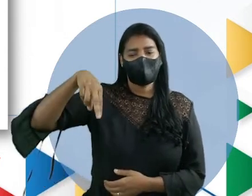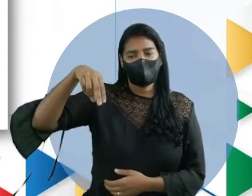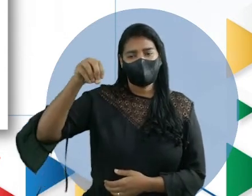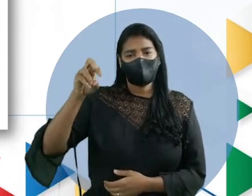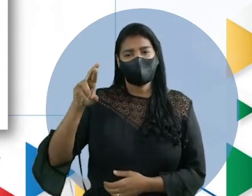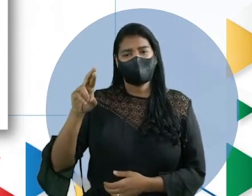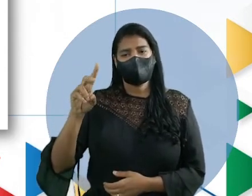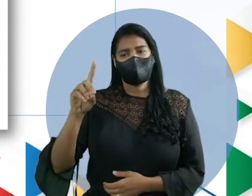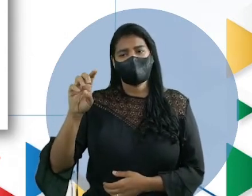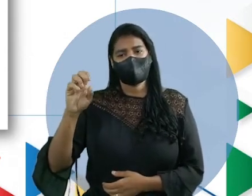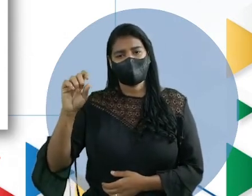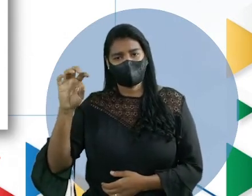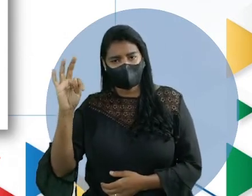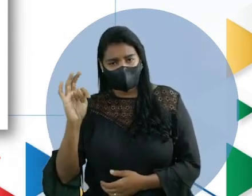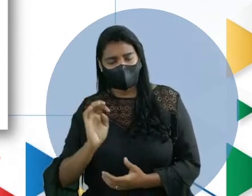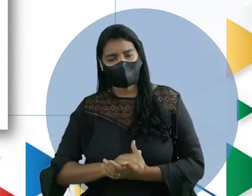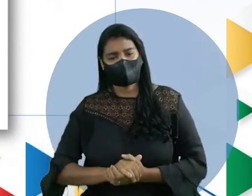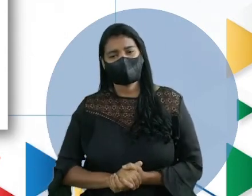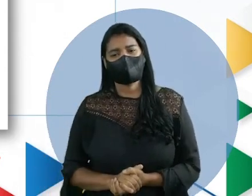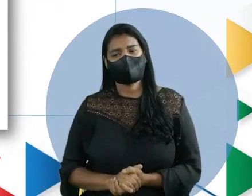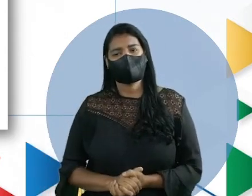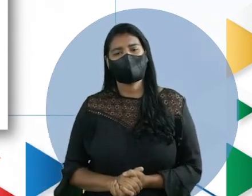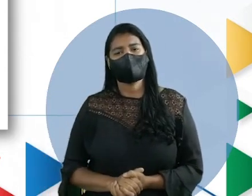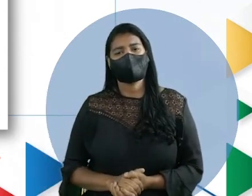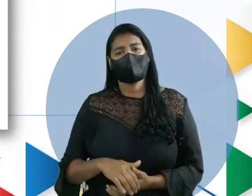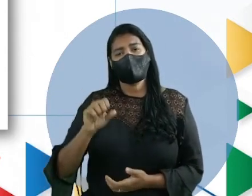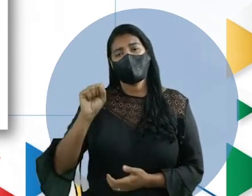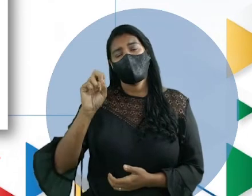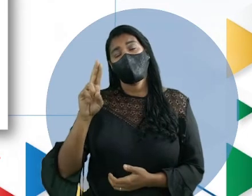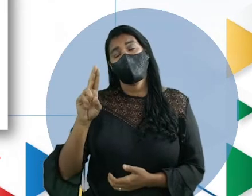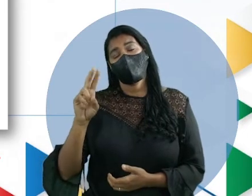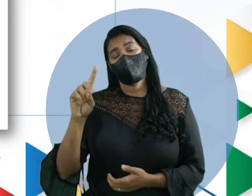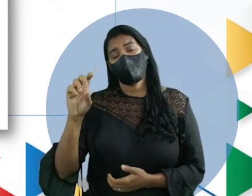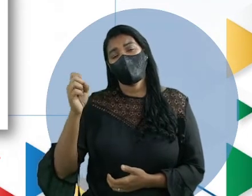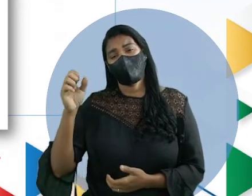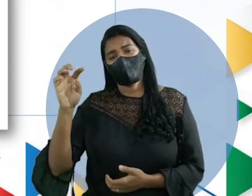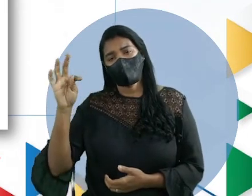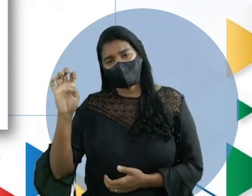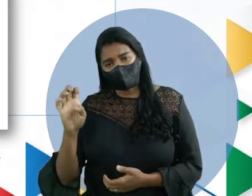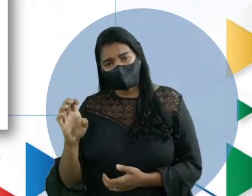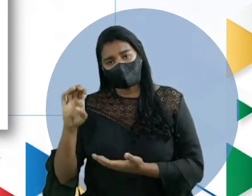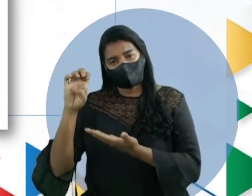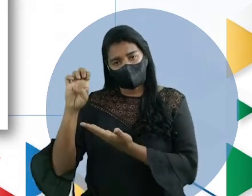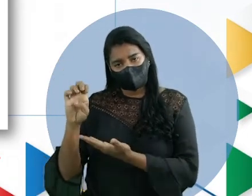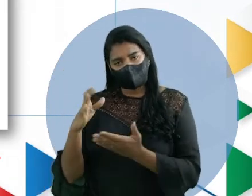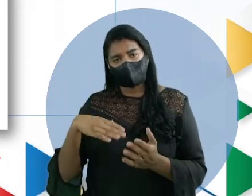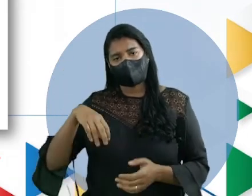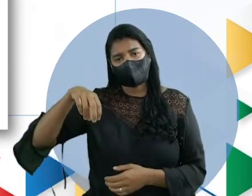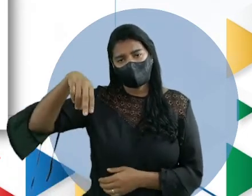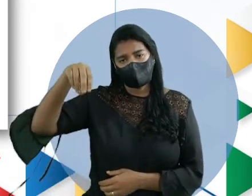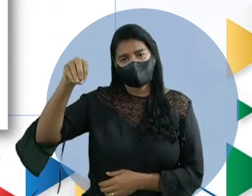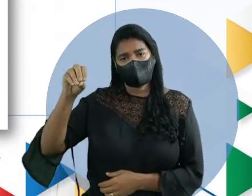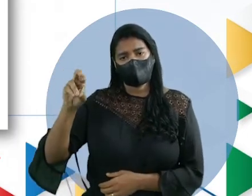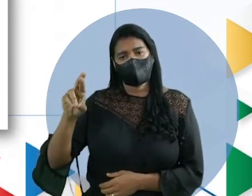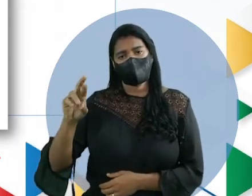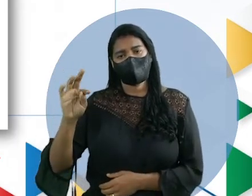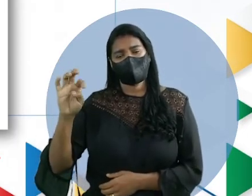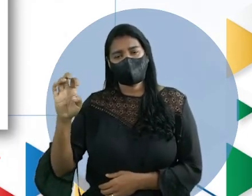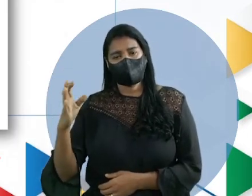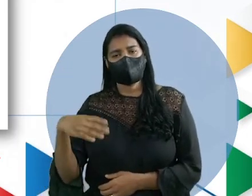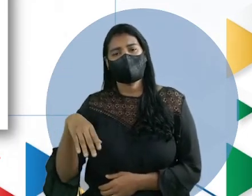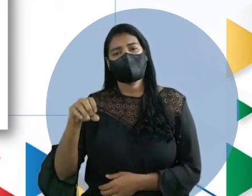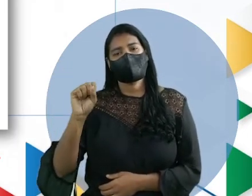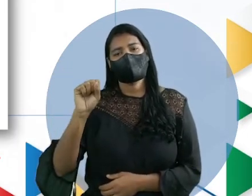D, Nordeste e o Sudeste. Ou seria letra E, Norte e Sudeste?